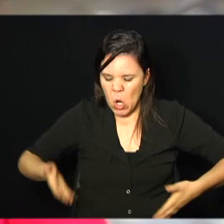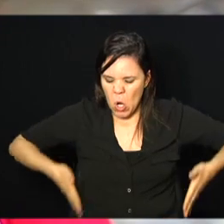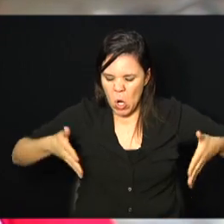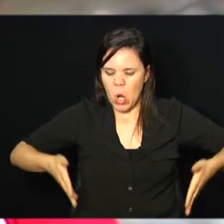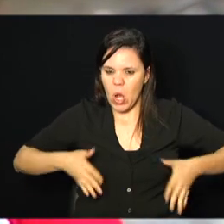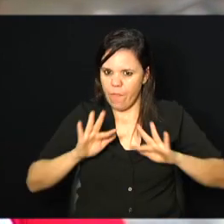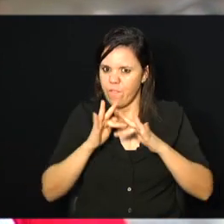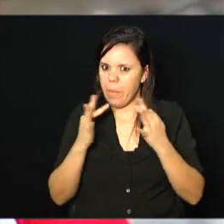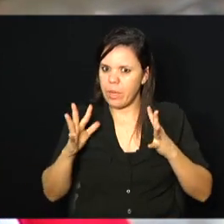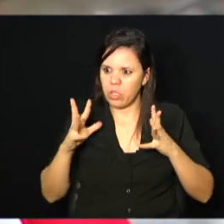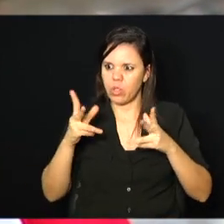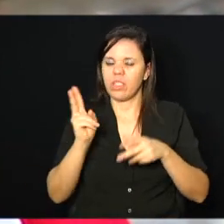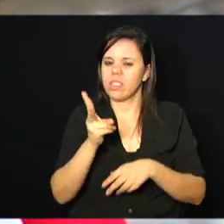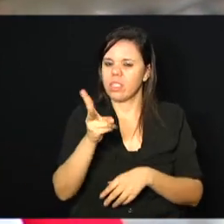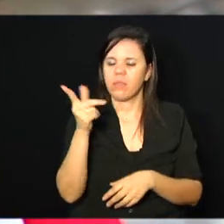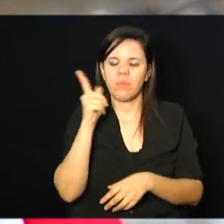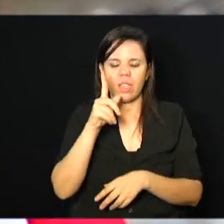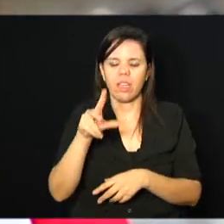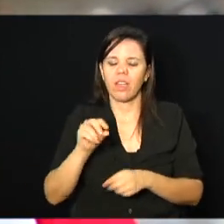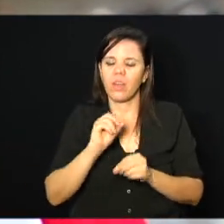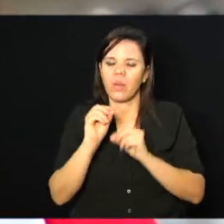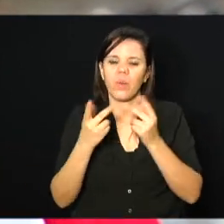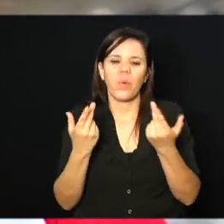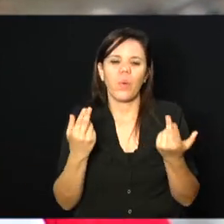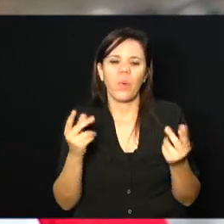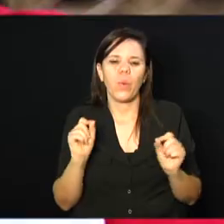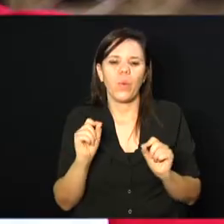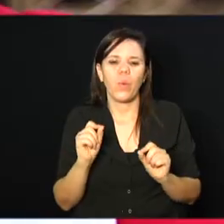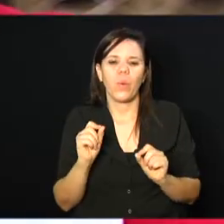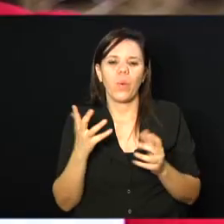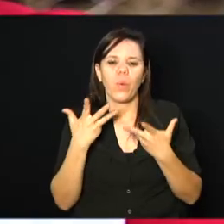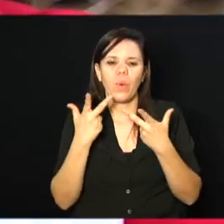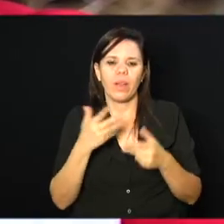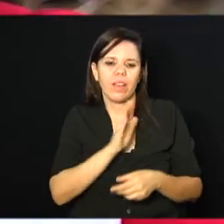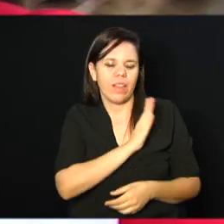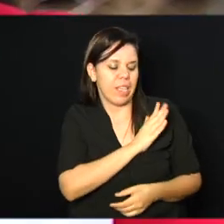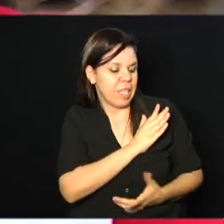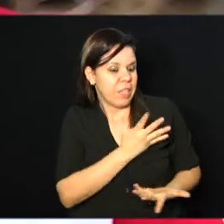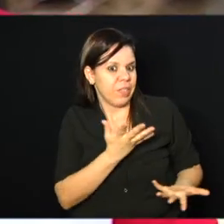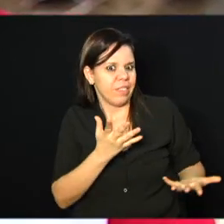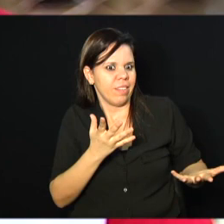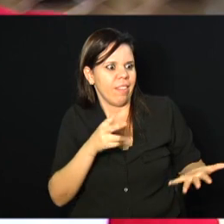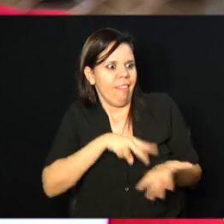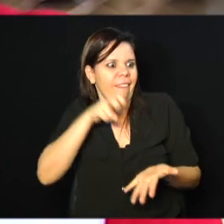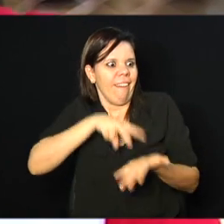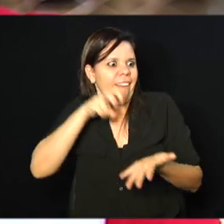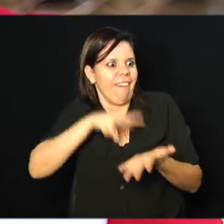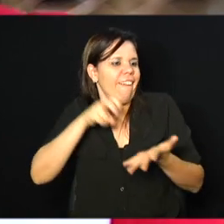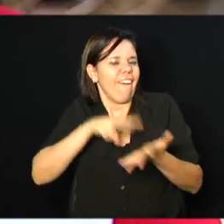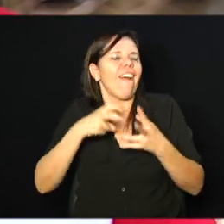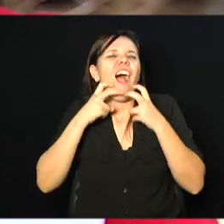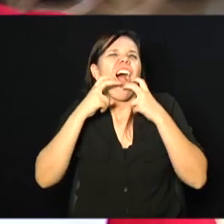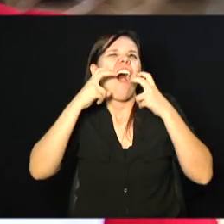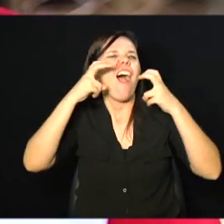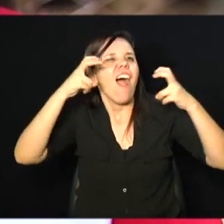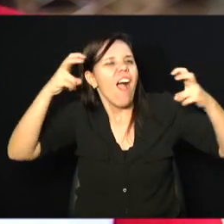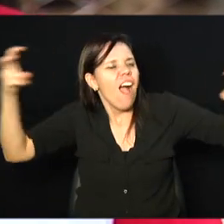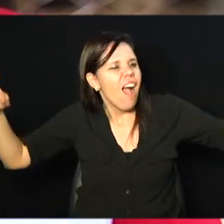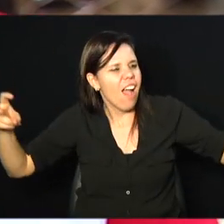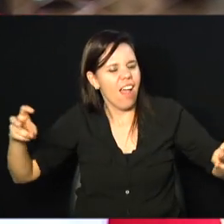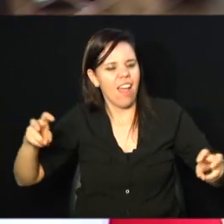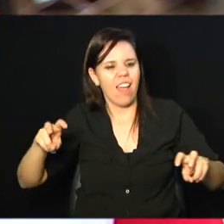toda sempre ganha uma recompensa de ouro. O coração pira, dá vontade de gritar, pular, dar